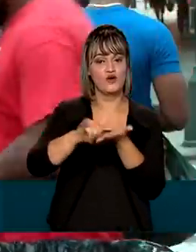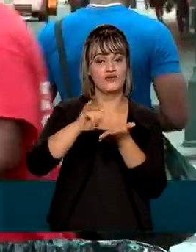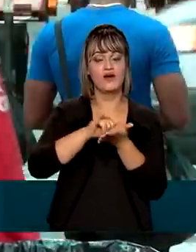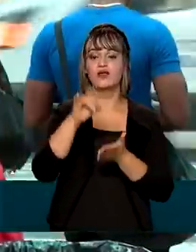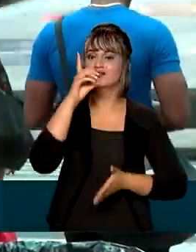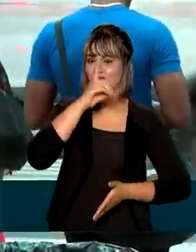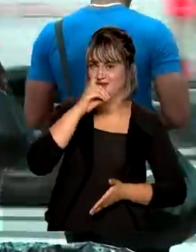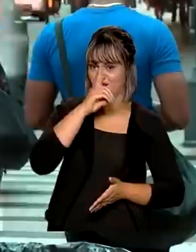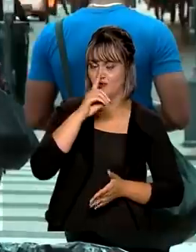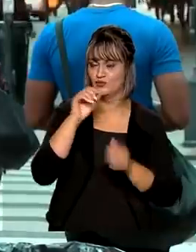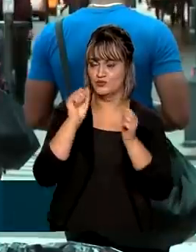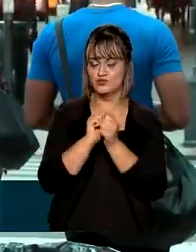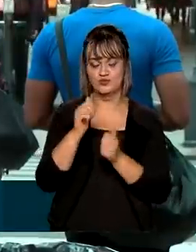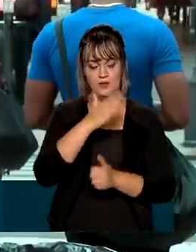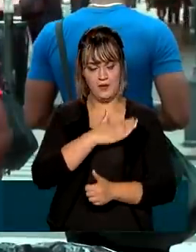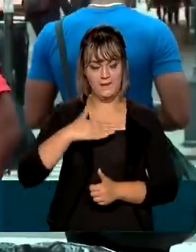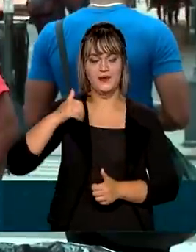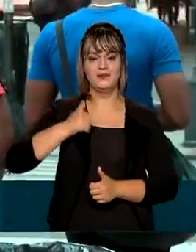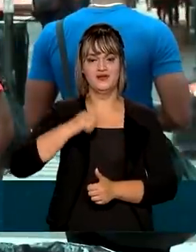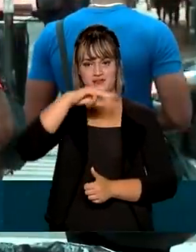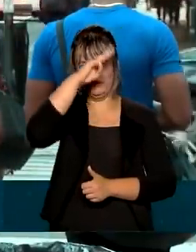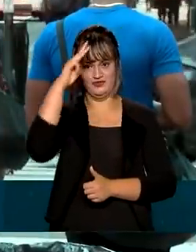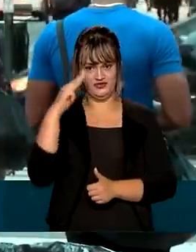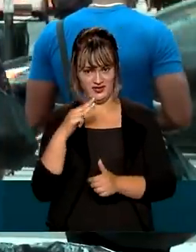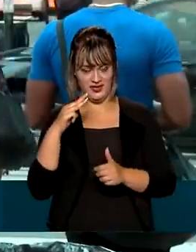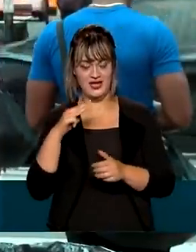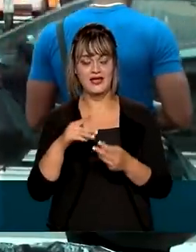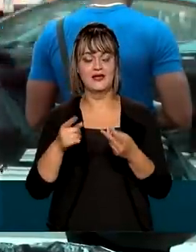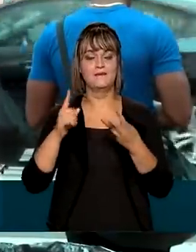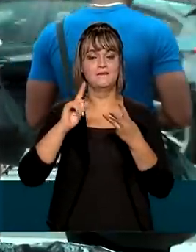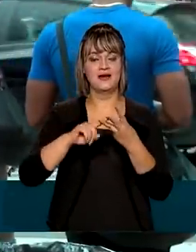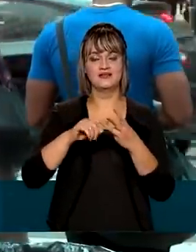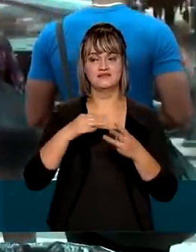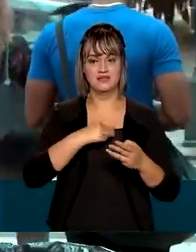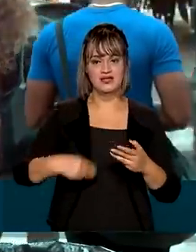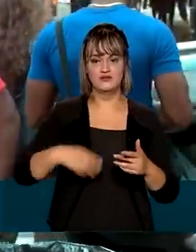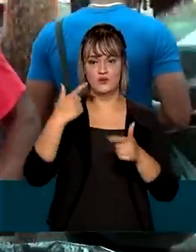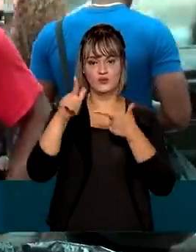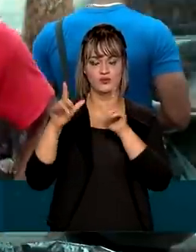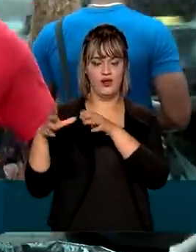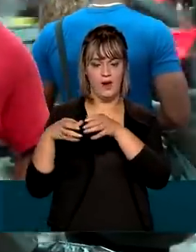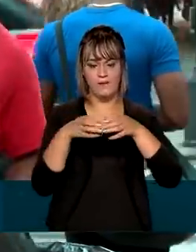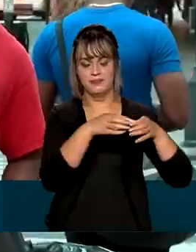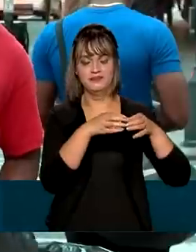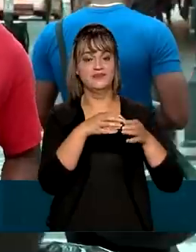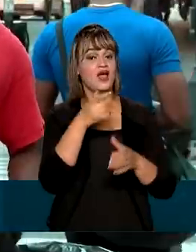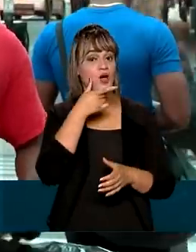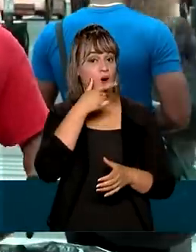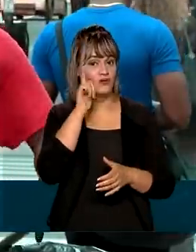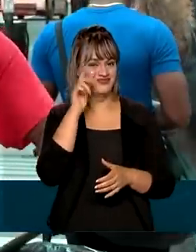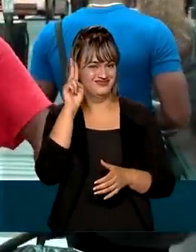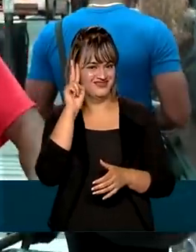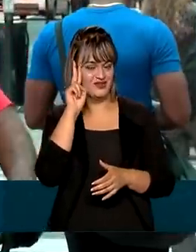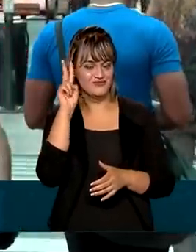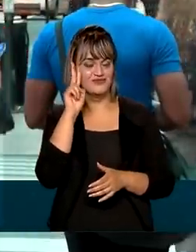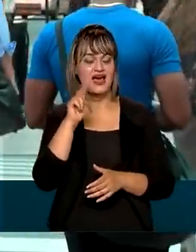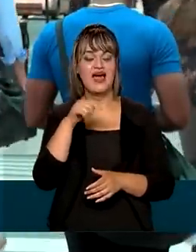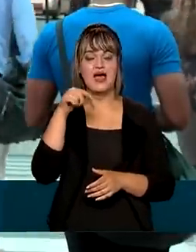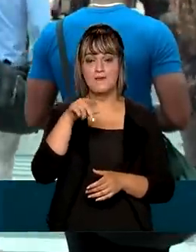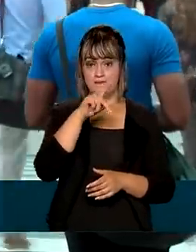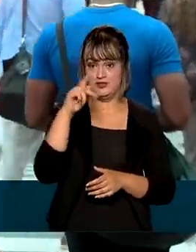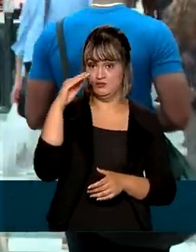acompanhado da primeira-dama, Michele Bolsonaro, e também de ministros. E ontem, na segunda-feira, ele